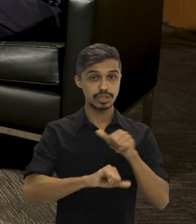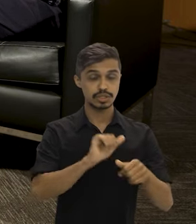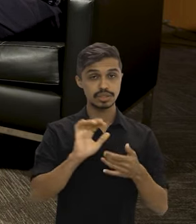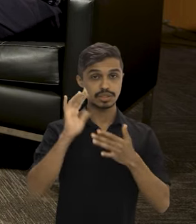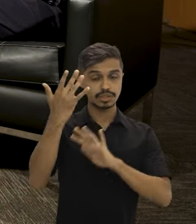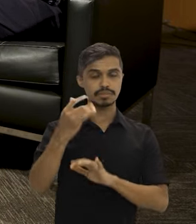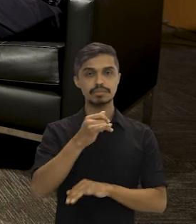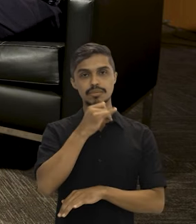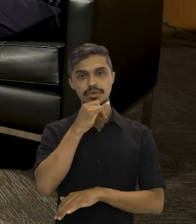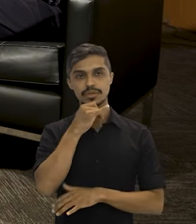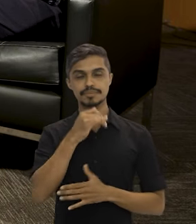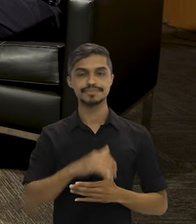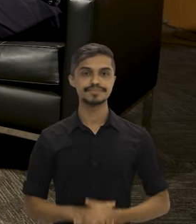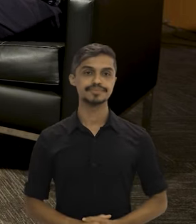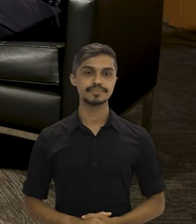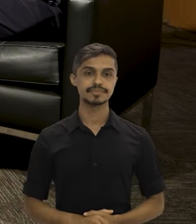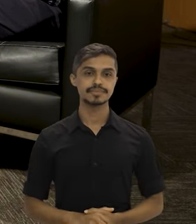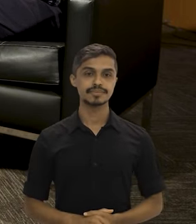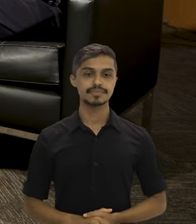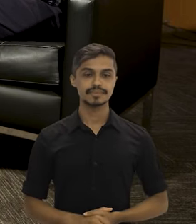mudanças climáticas. Então, por exemplo,